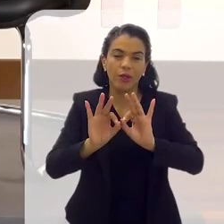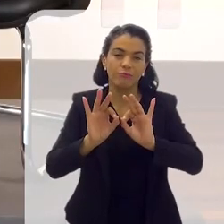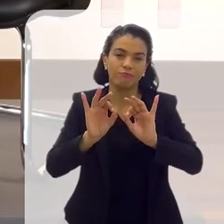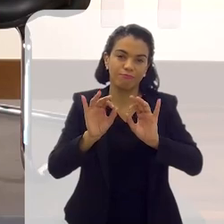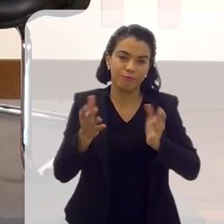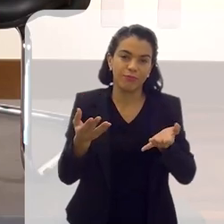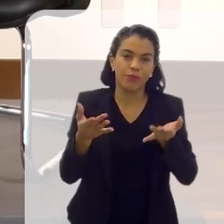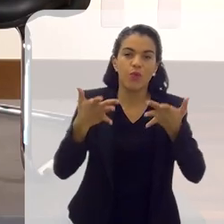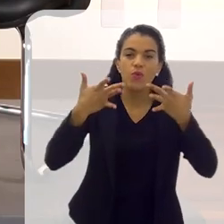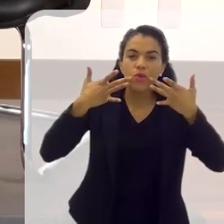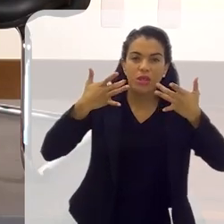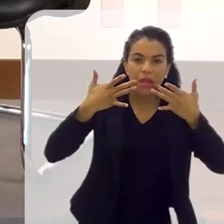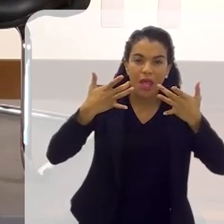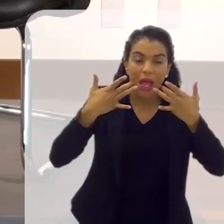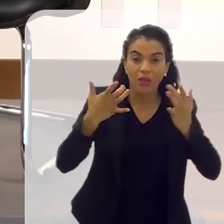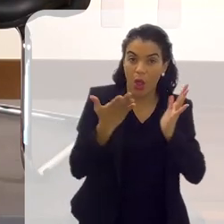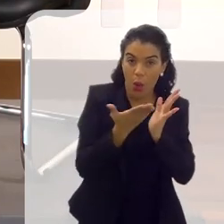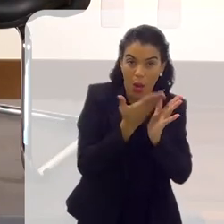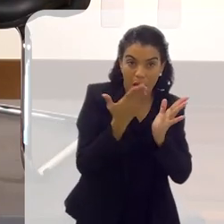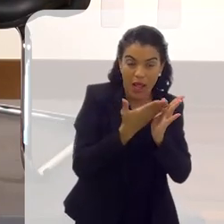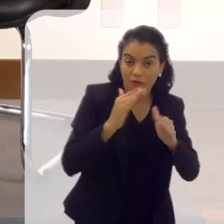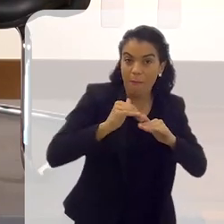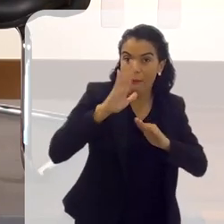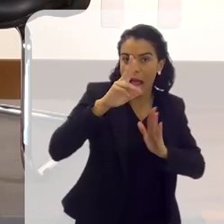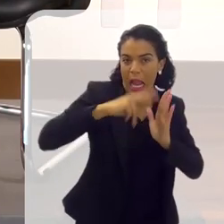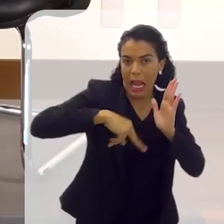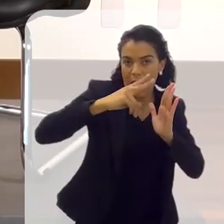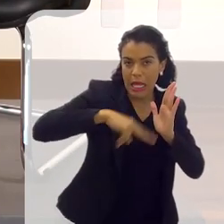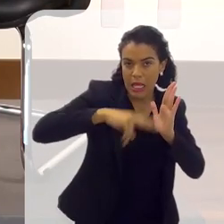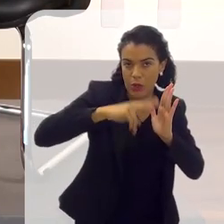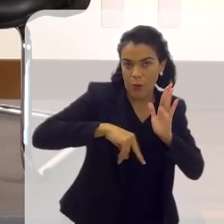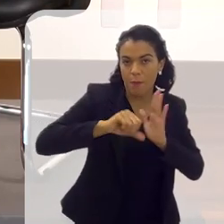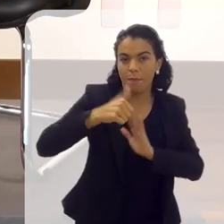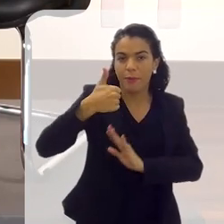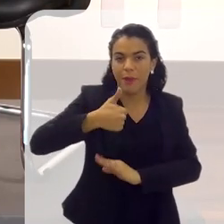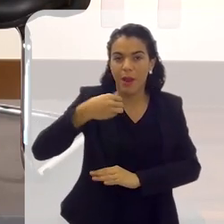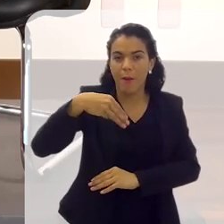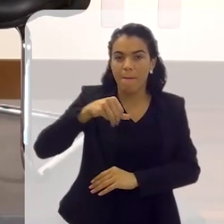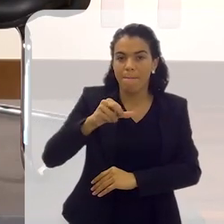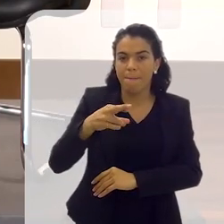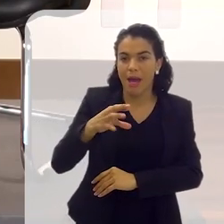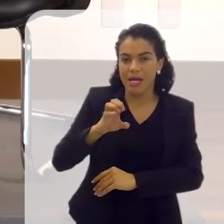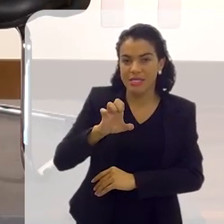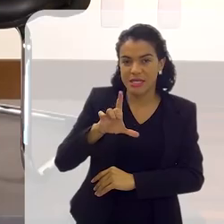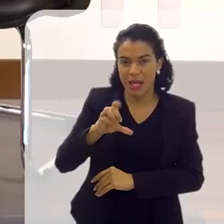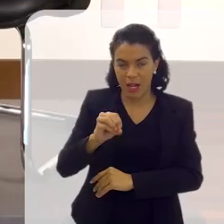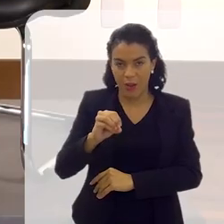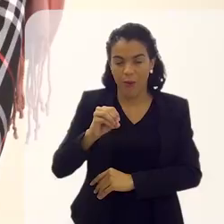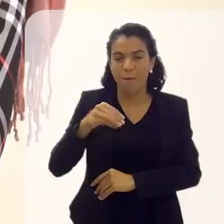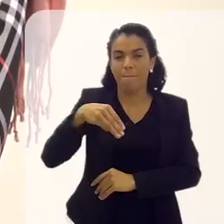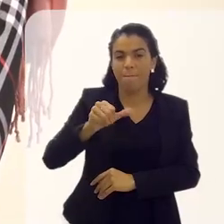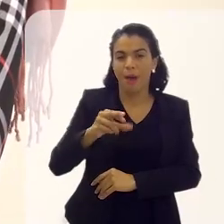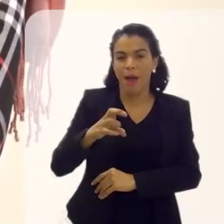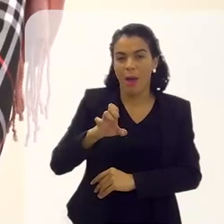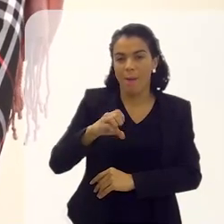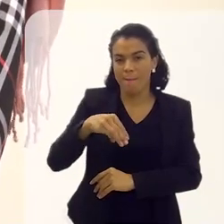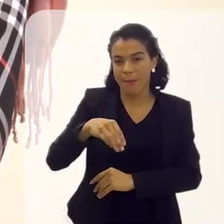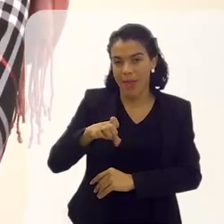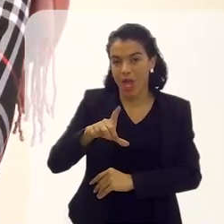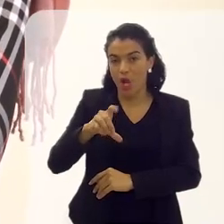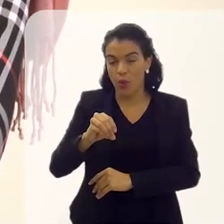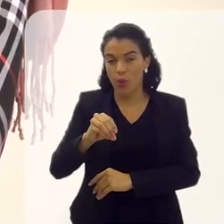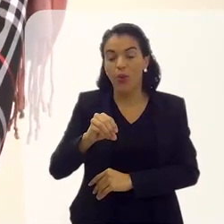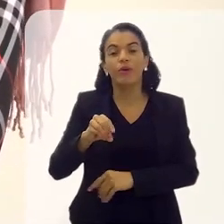espetáculo que é baseado num livro, que é o segundo livro mais lido nas escolas. O primeiro é Marcelo Marmelo Martelo. E o segundo é